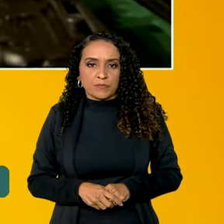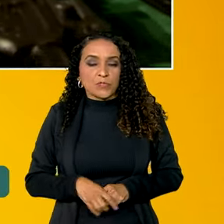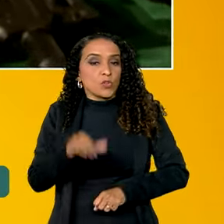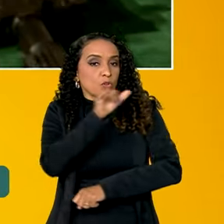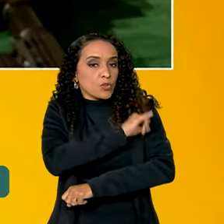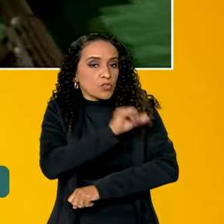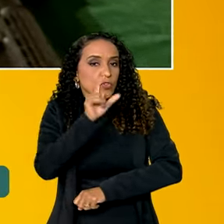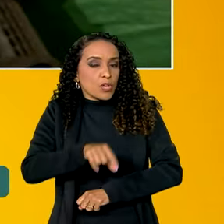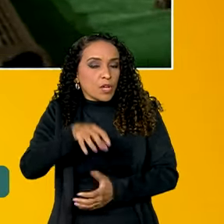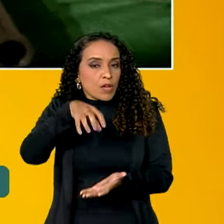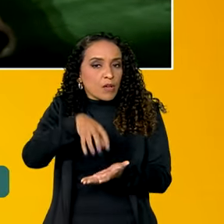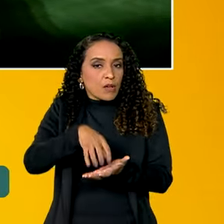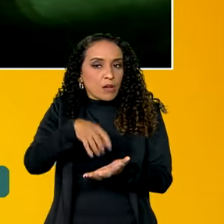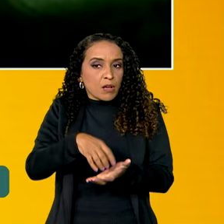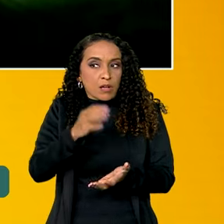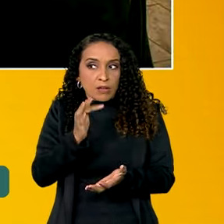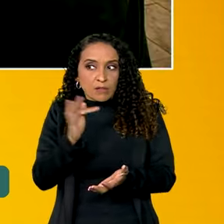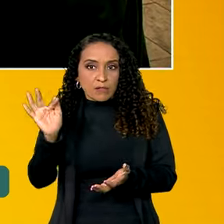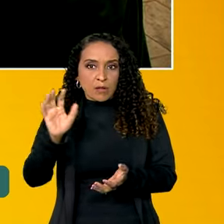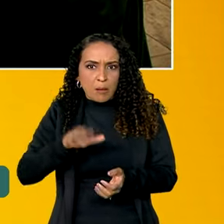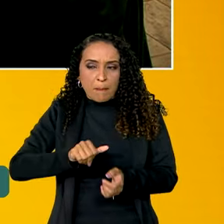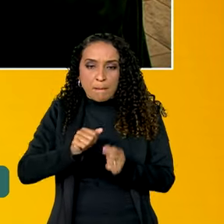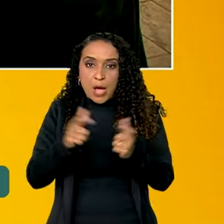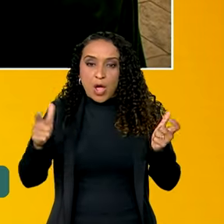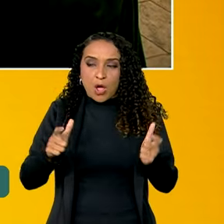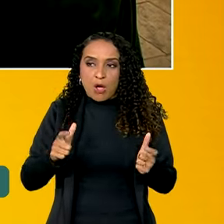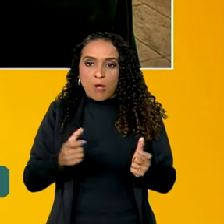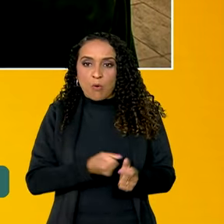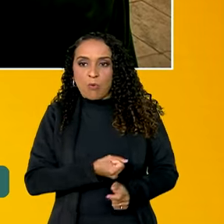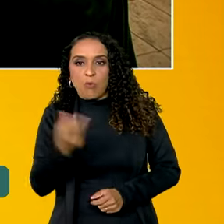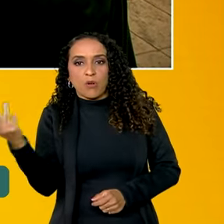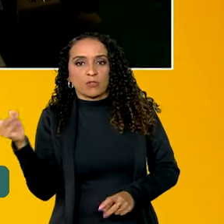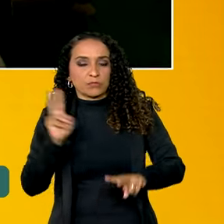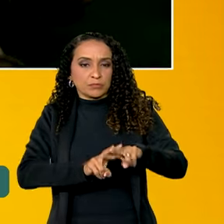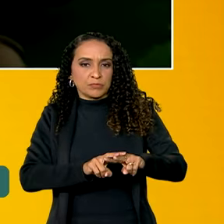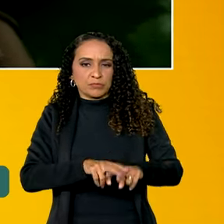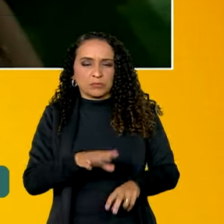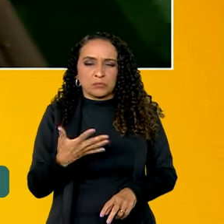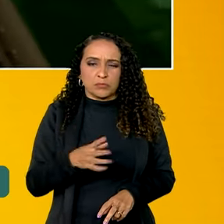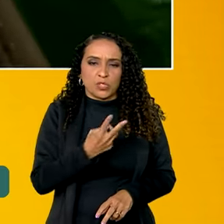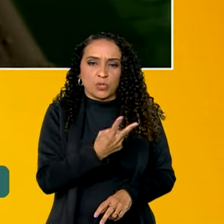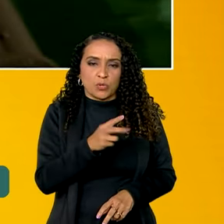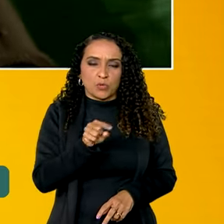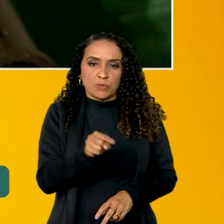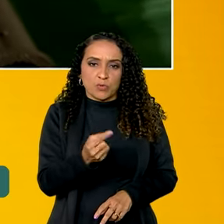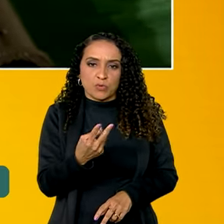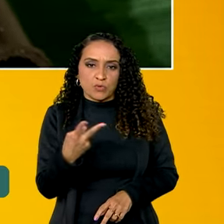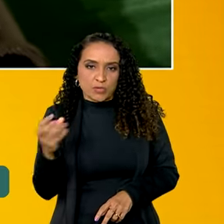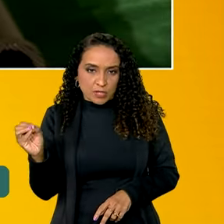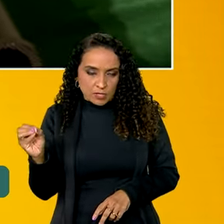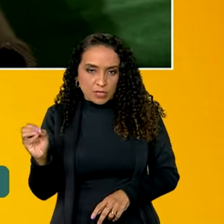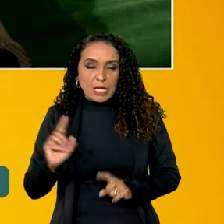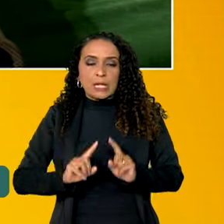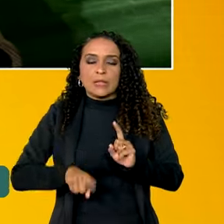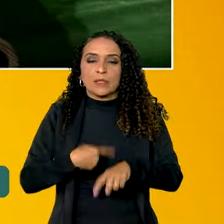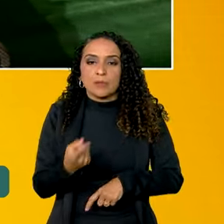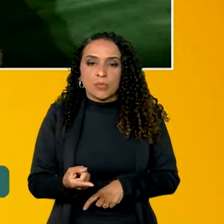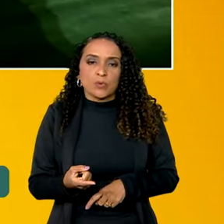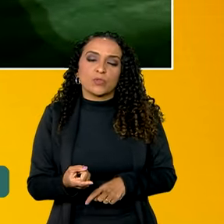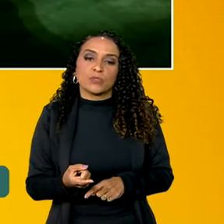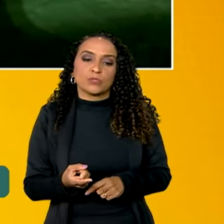Rio de Janeiro foi a unidade da federação com o maior número de apreensões, cerca de 2.200. Em seguida,